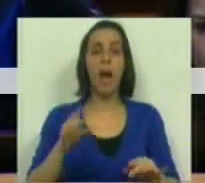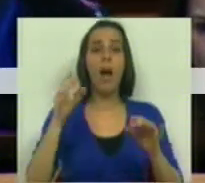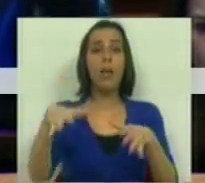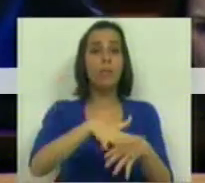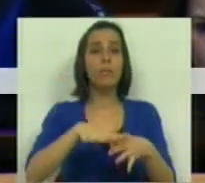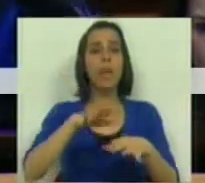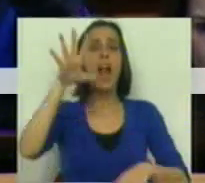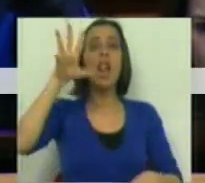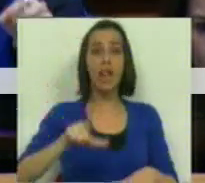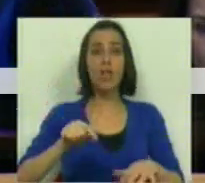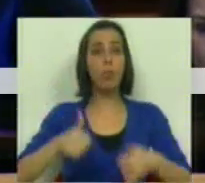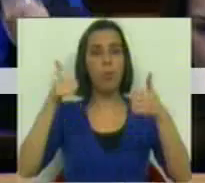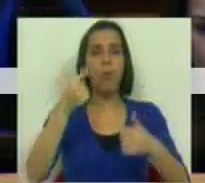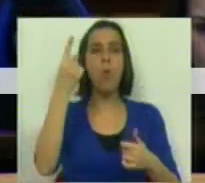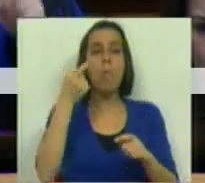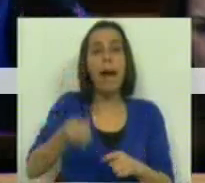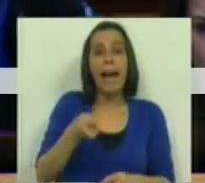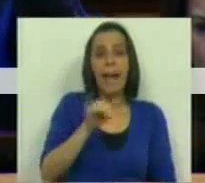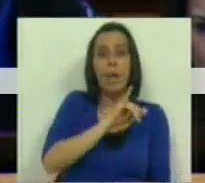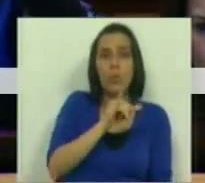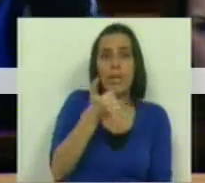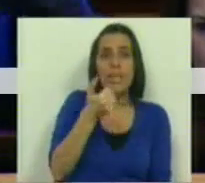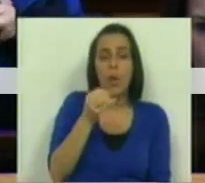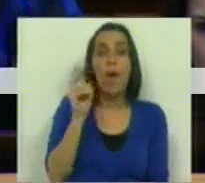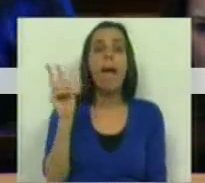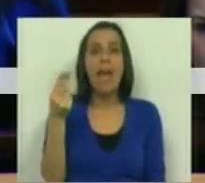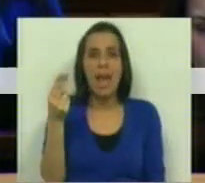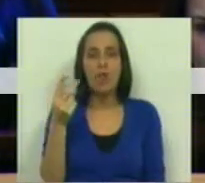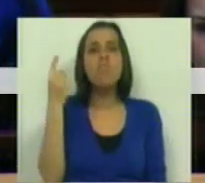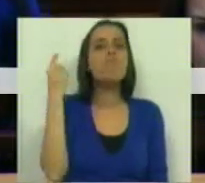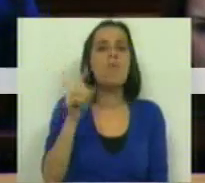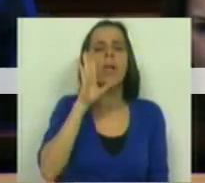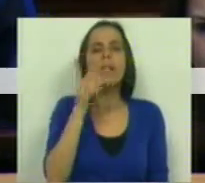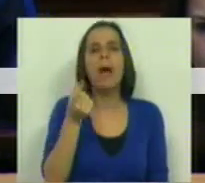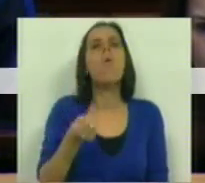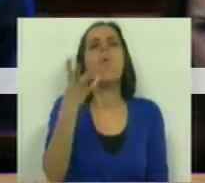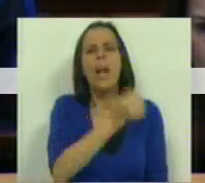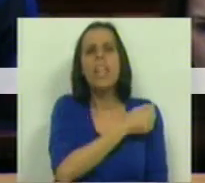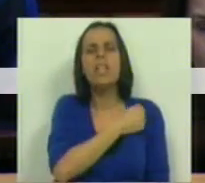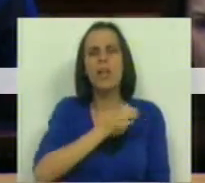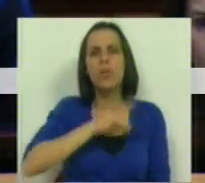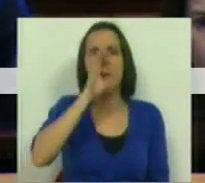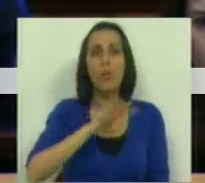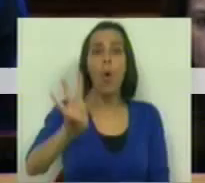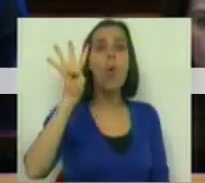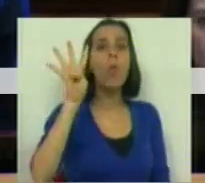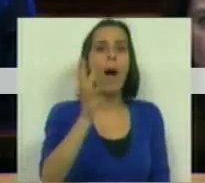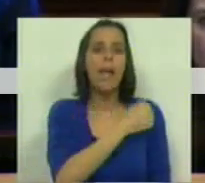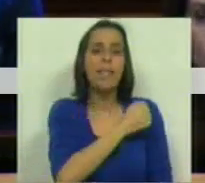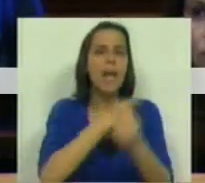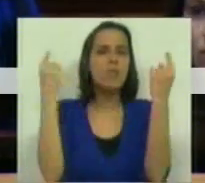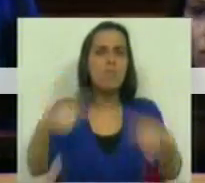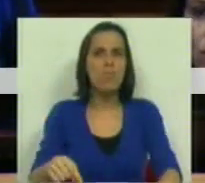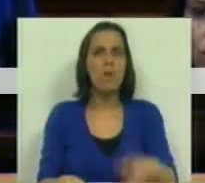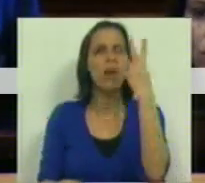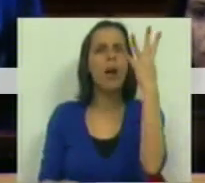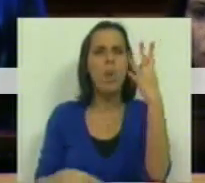No Distrito de Lisboa, uma renda de 250 euros só existe, sabe quantas casas, Sr. Ministro? 4 casas!